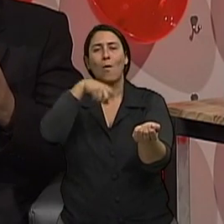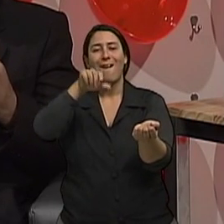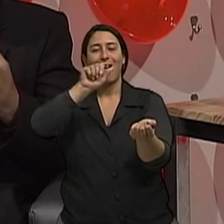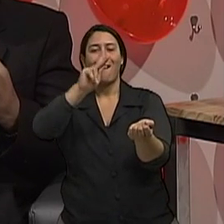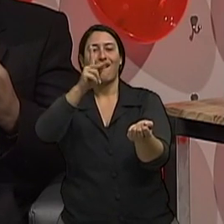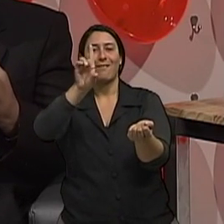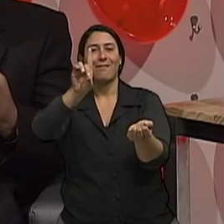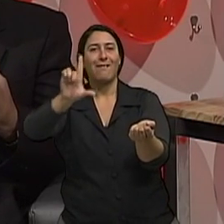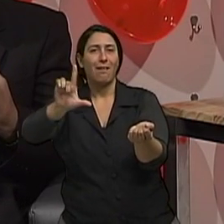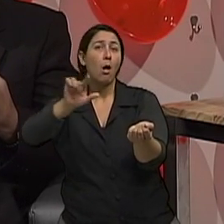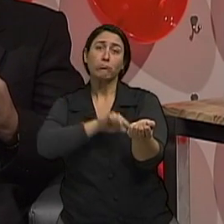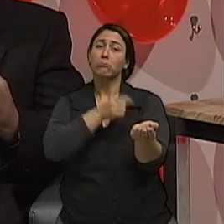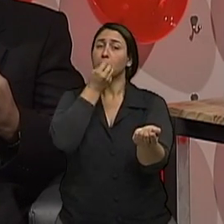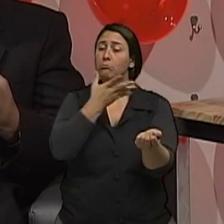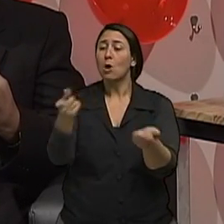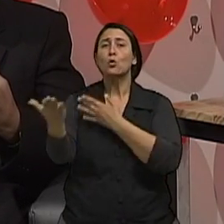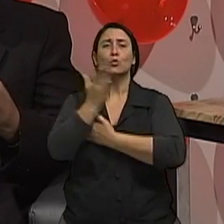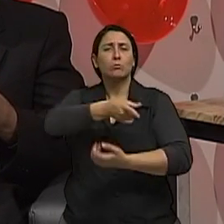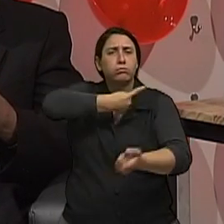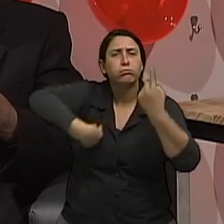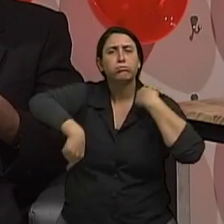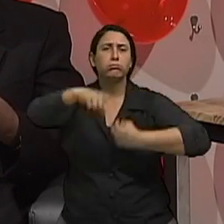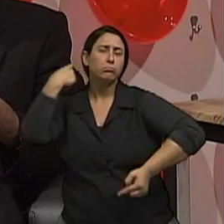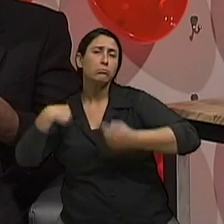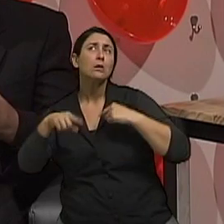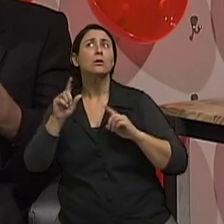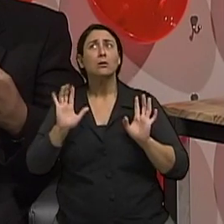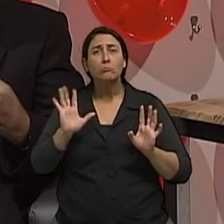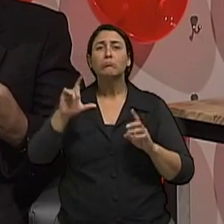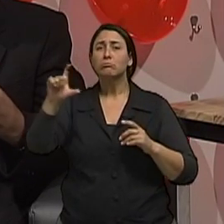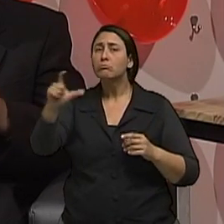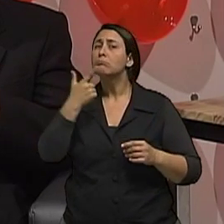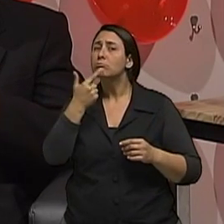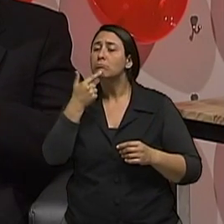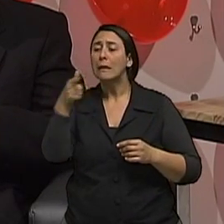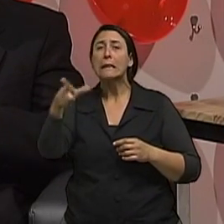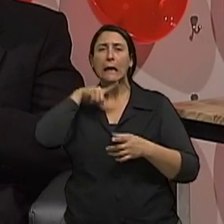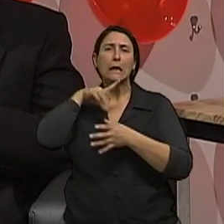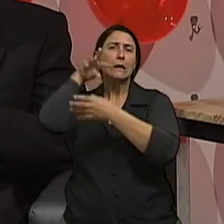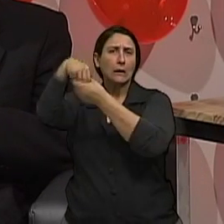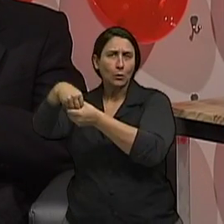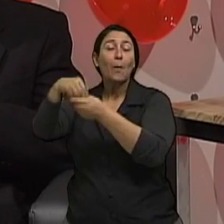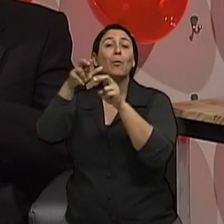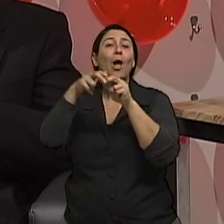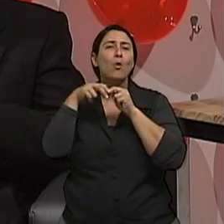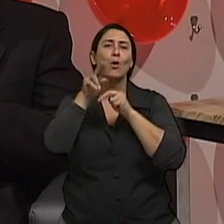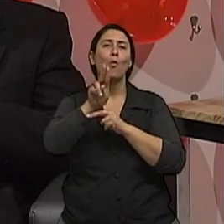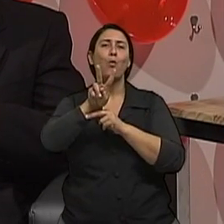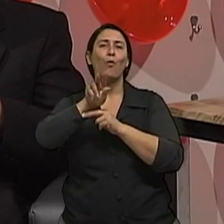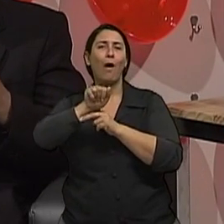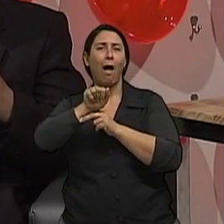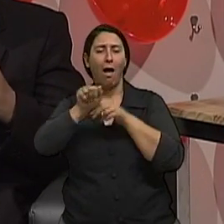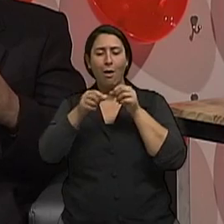Novinho seja ainda mais forte, porque se introduz um fator novo, que é o fator antioxidante, substâncias flavonoides presentes na casca da uva, que vão